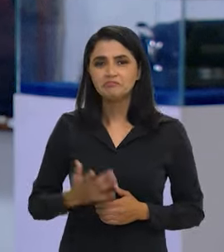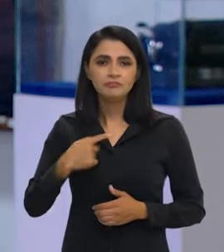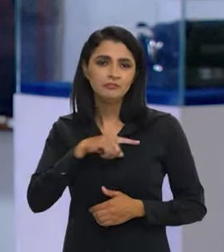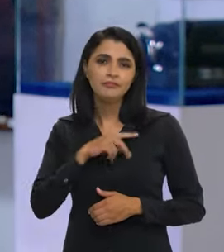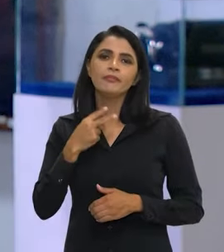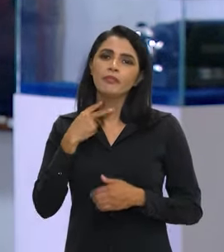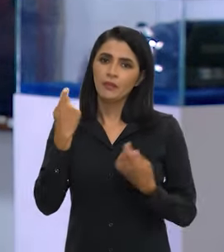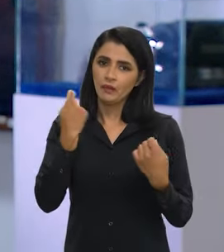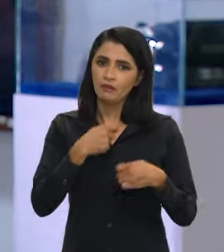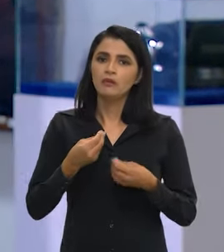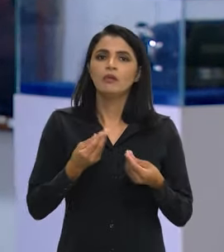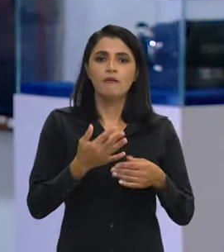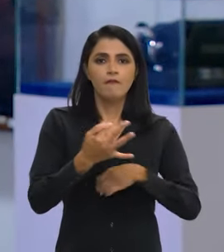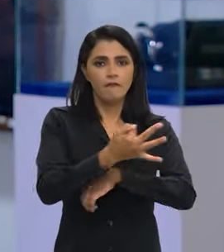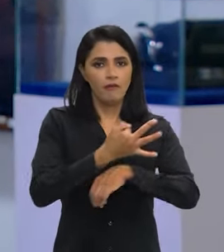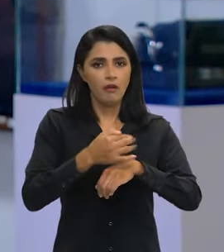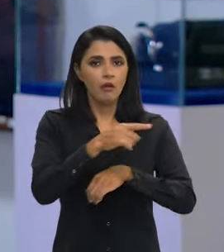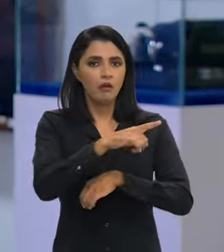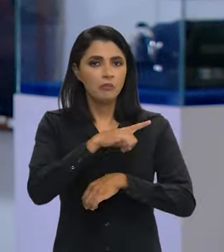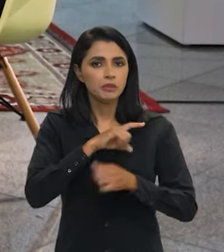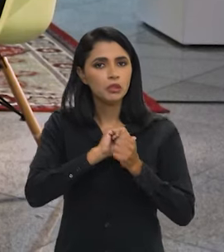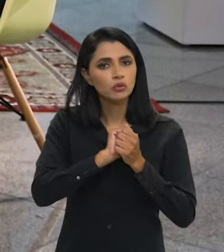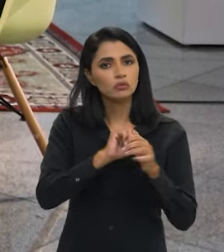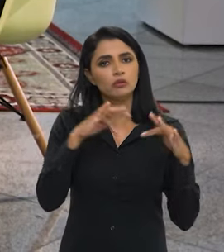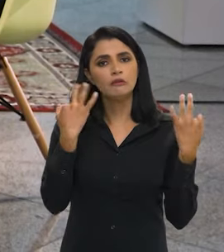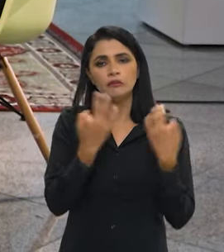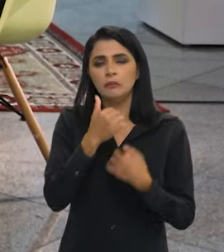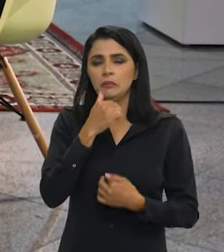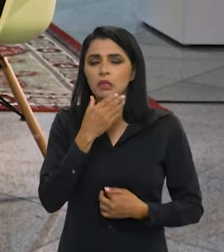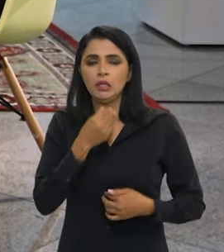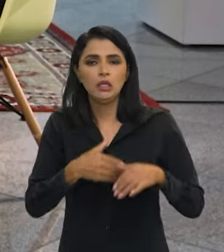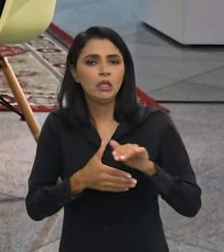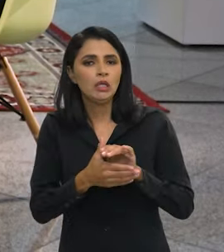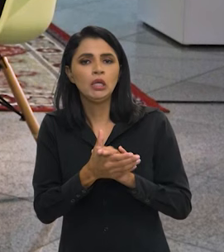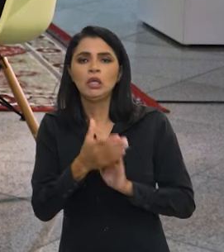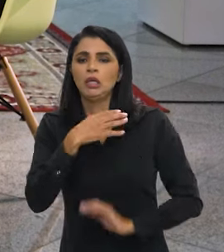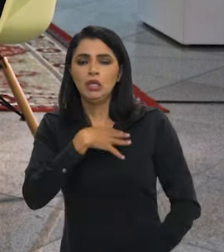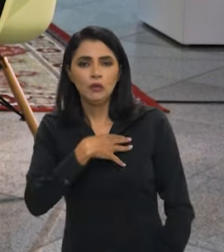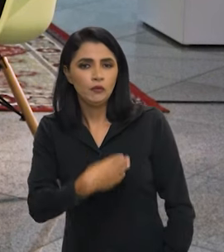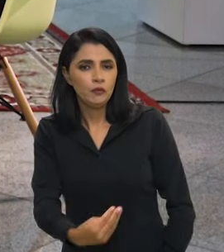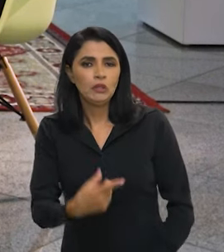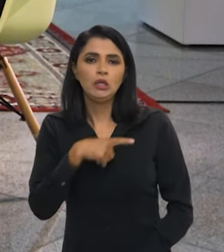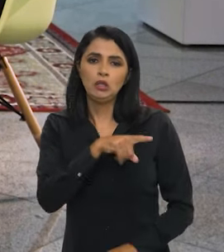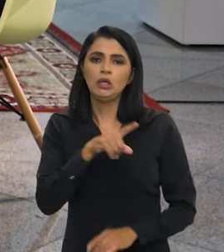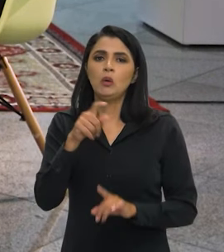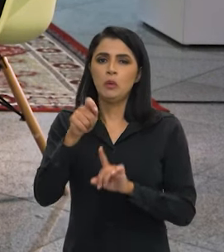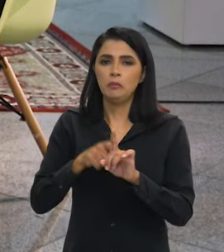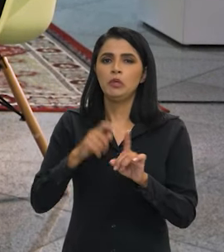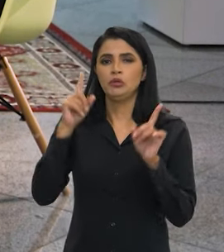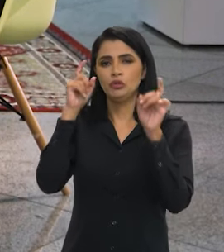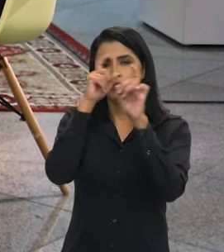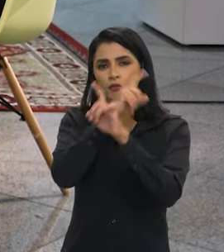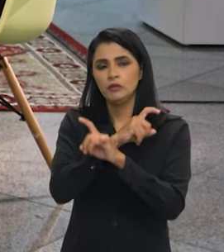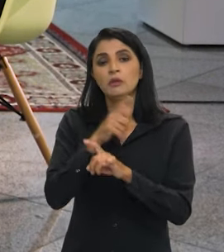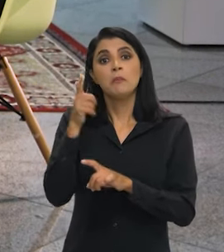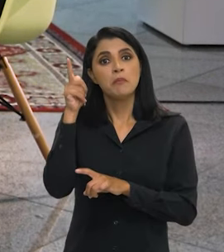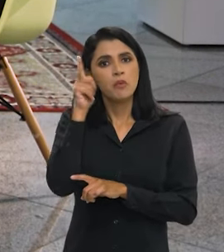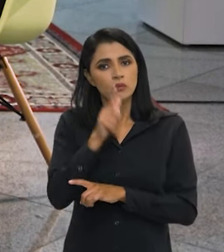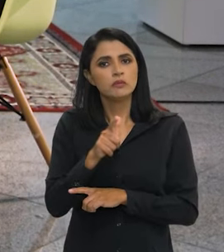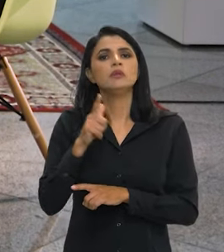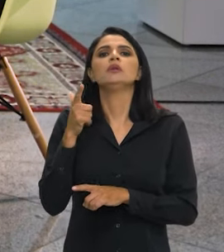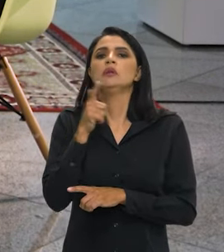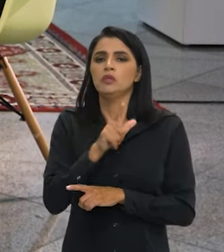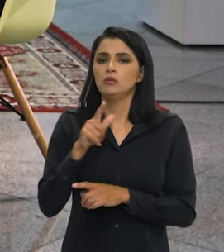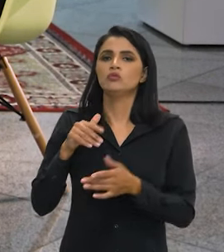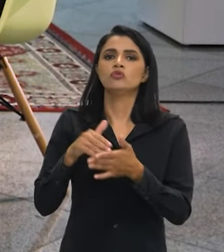E a gente não pode deixar de dar férias às pessoas, de estar com os filhos nas férias, etc. Então é mês mais difícil. Mesmo assim, chegamos